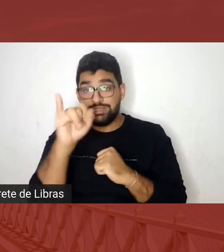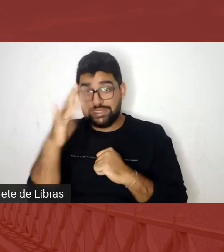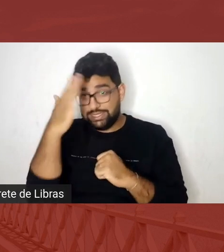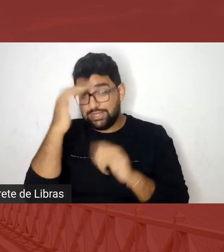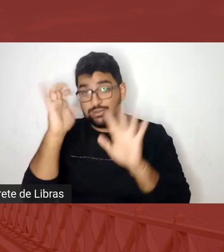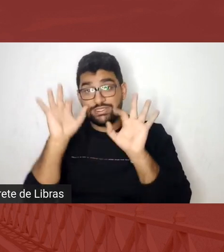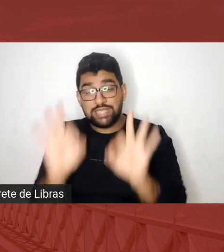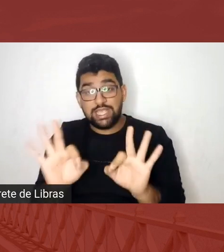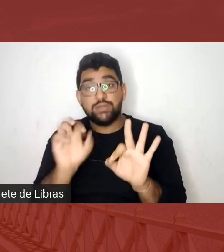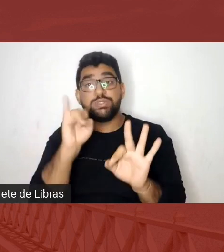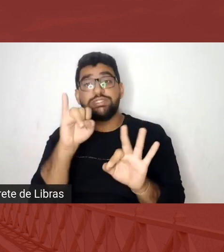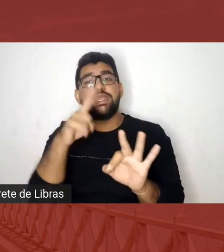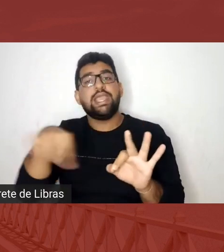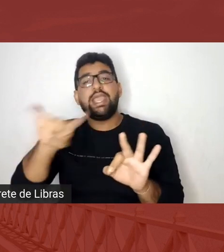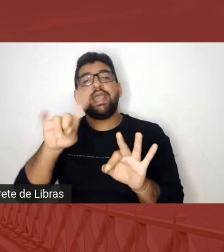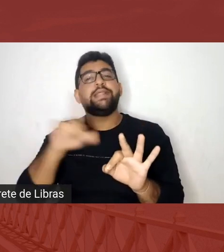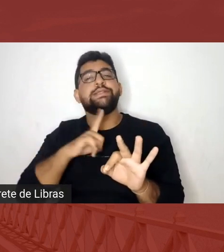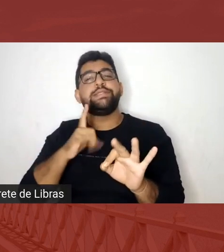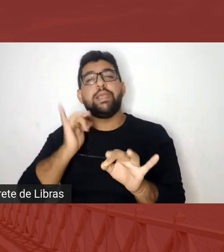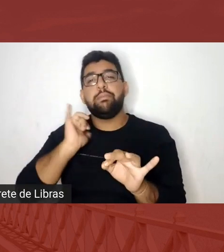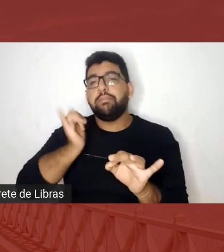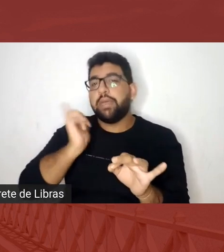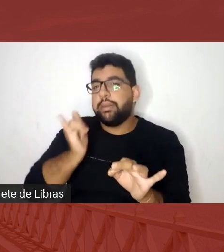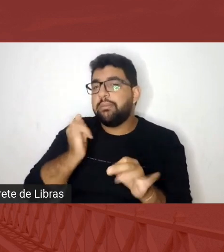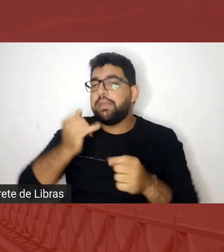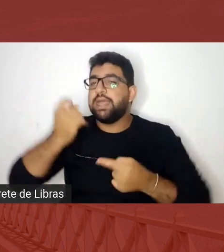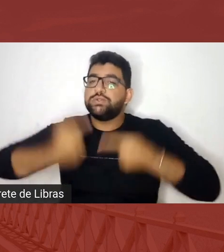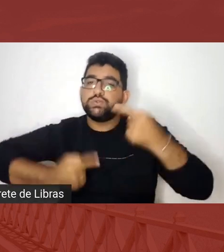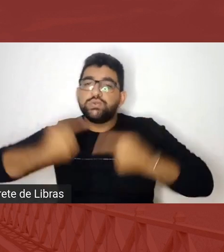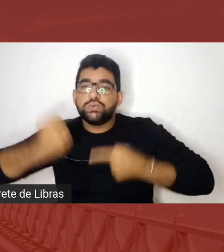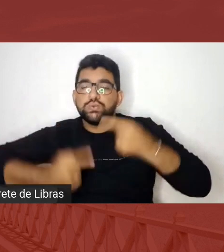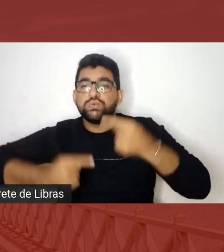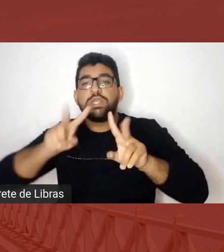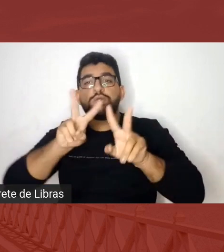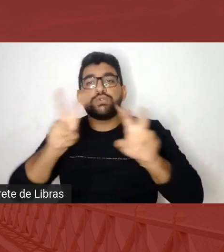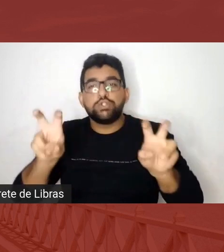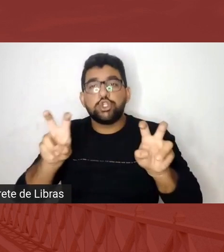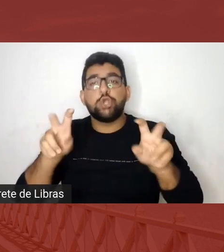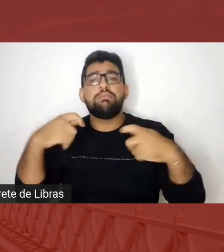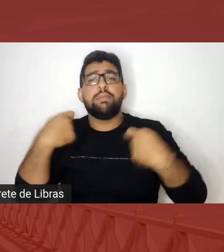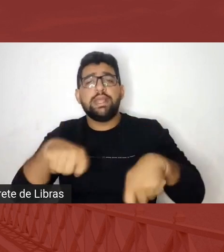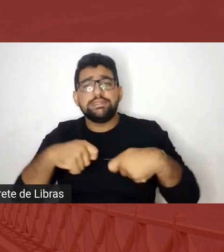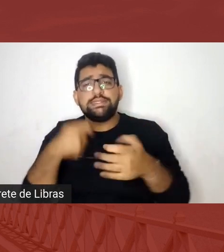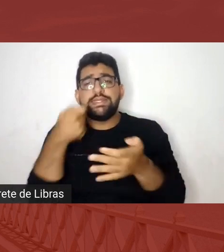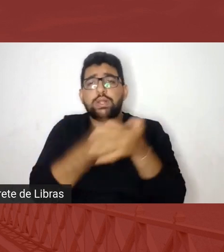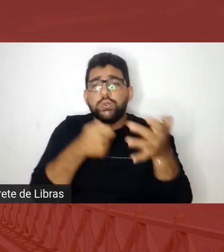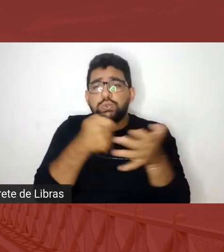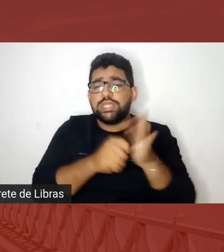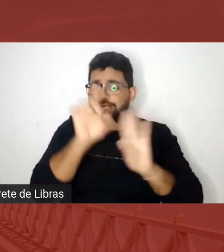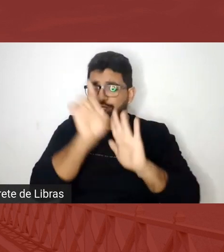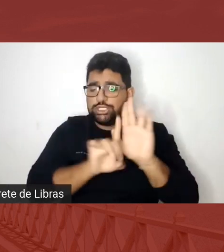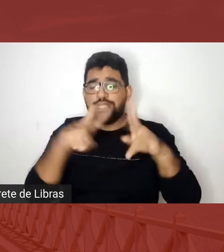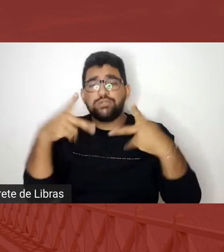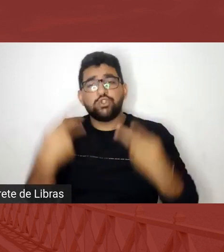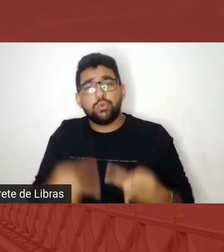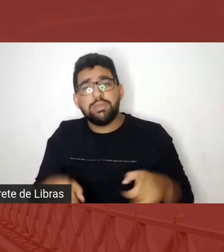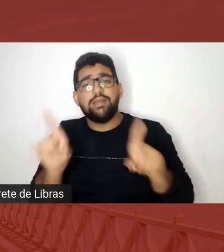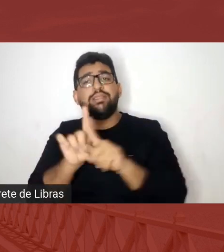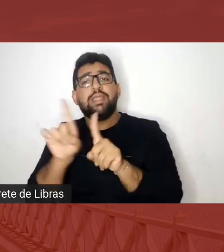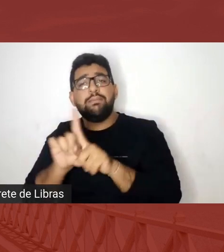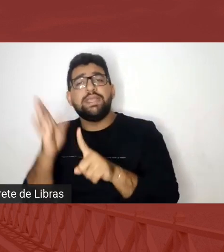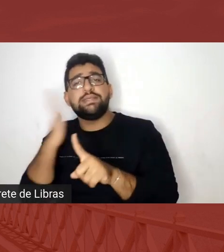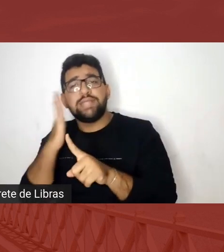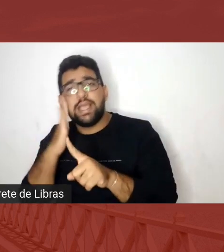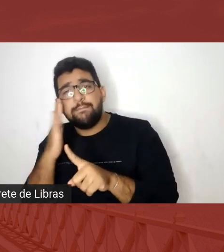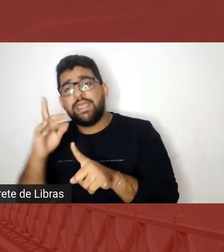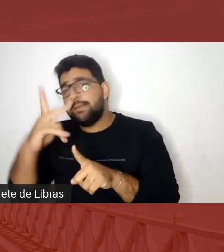narrativa, uma discussão de que é preciso lutar por direitos humanos, que é preciso lutar para que pessoas